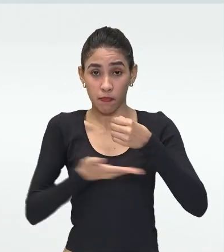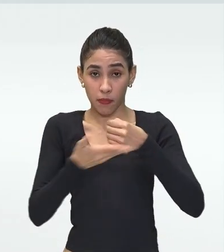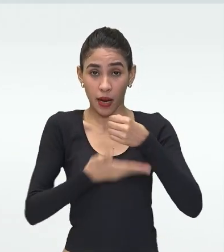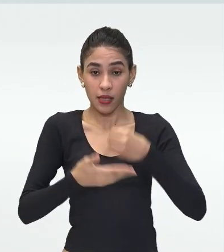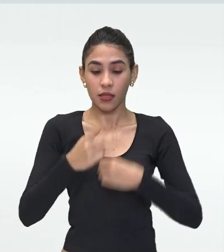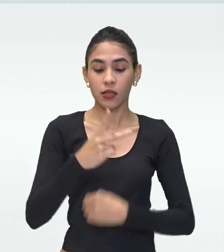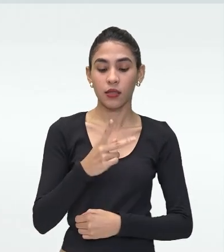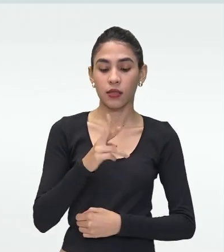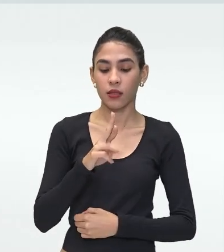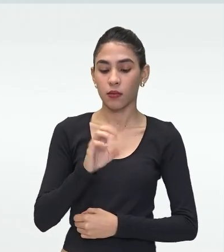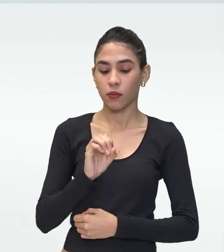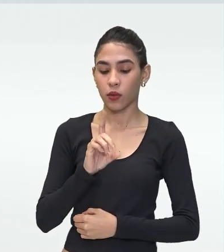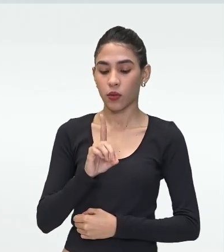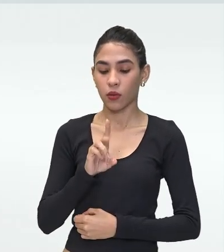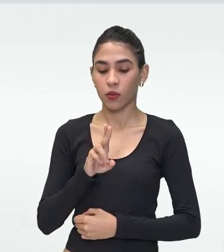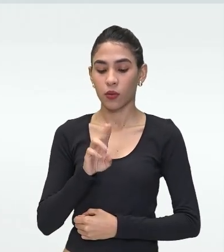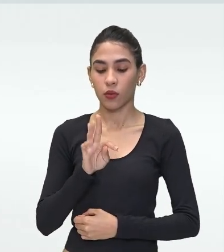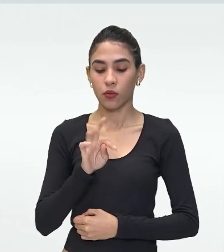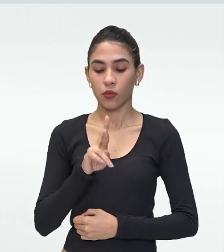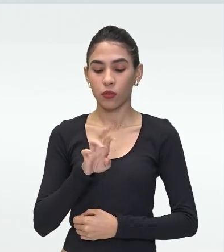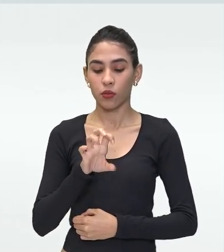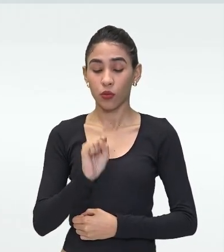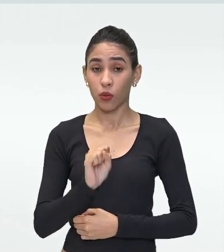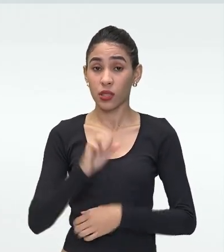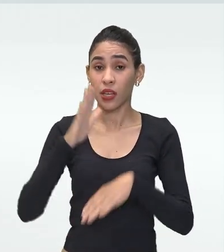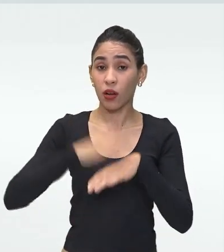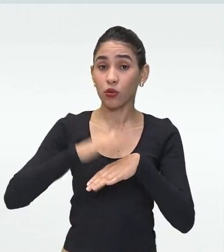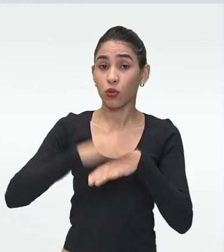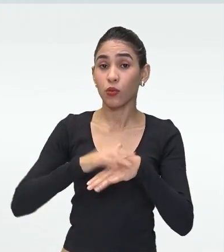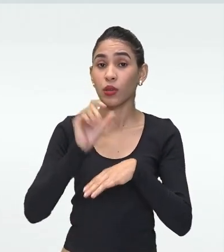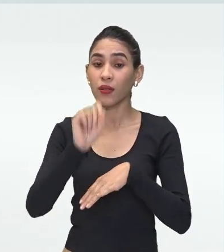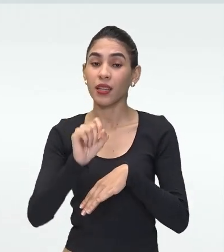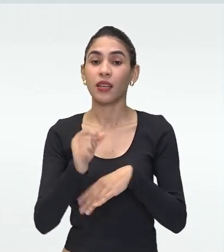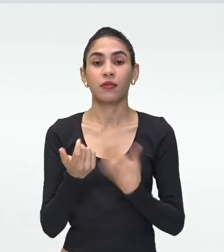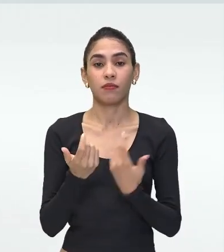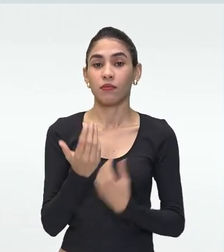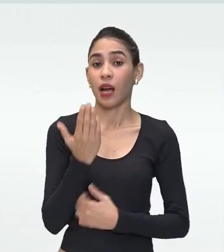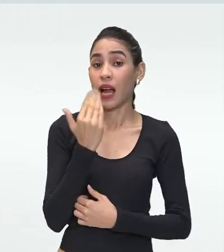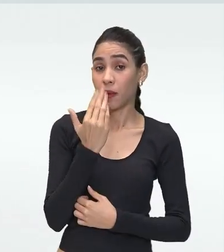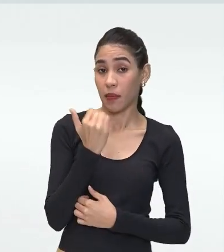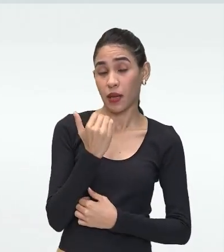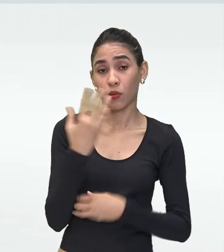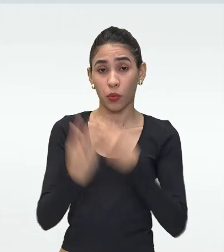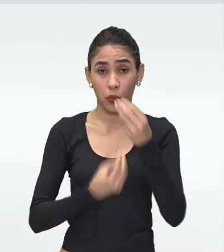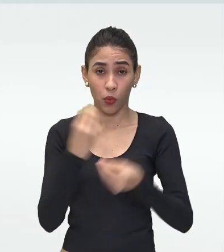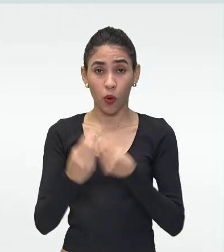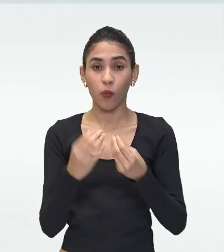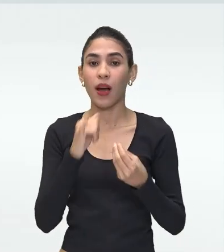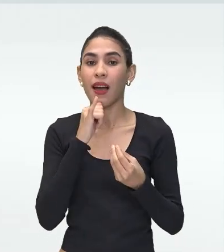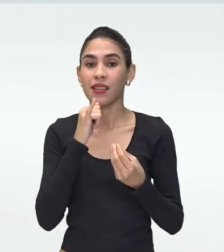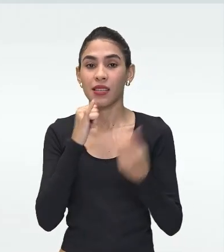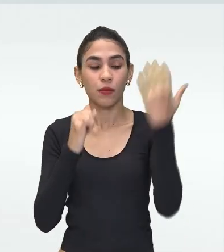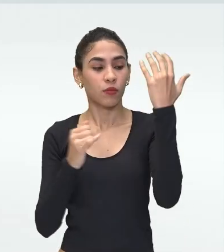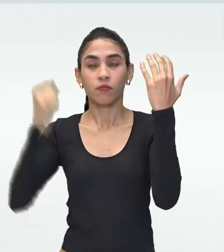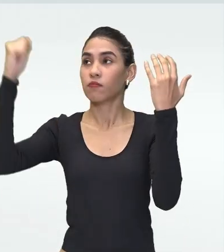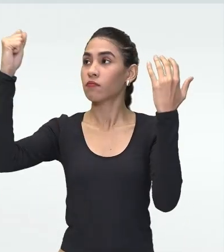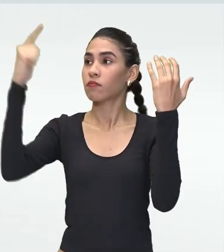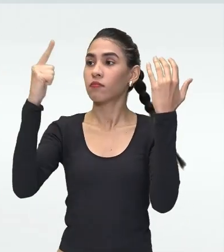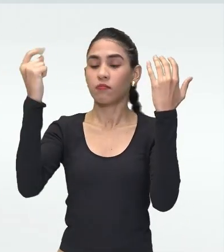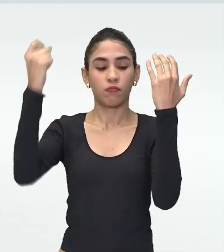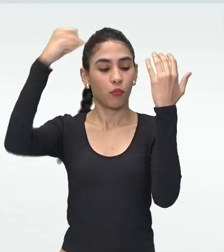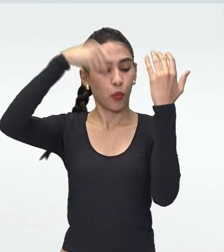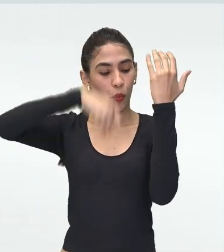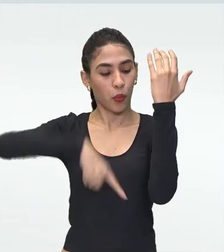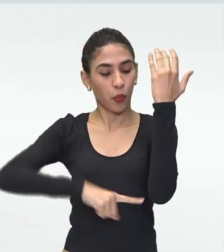Sabemos que os produtores São aqueles que produzem O seu alimento Como é que eles produzem? Realizando a fotossíntese Então as